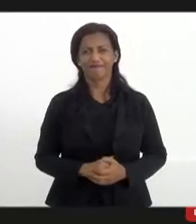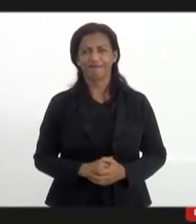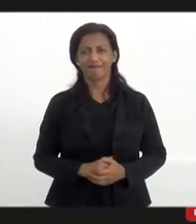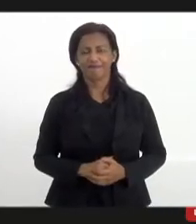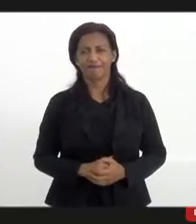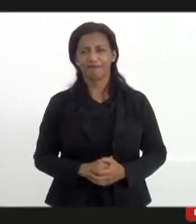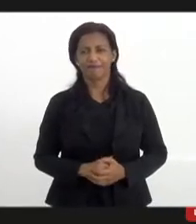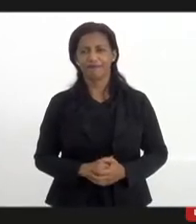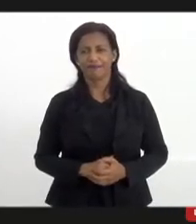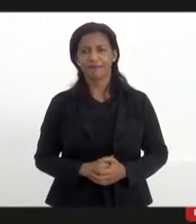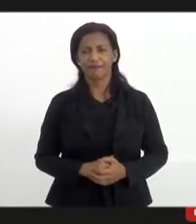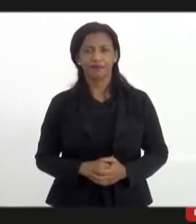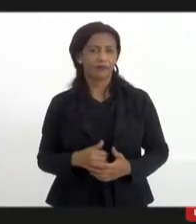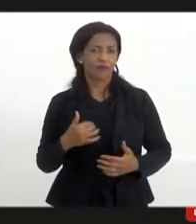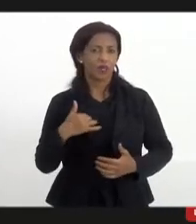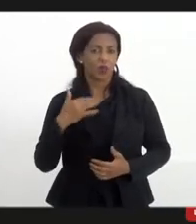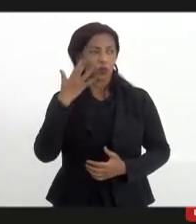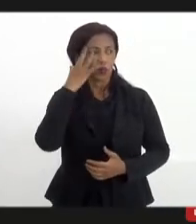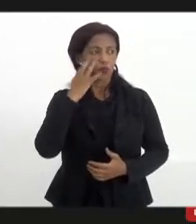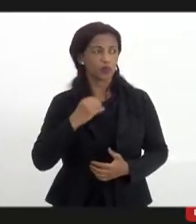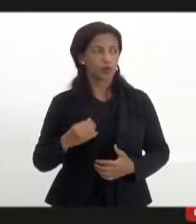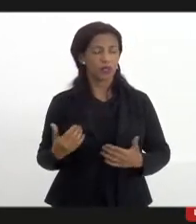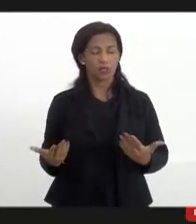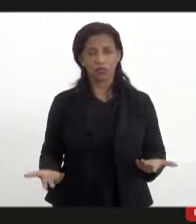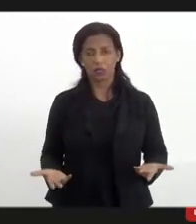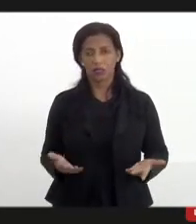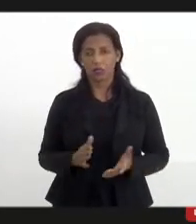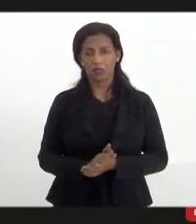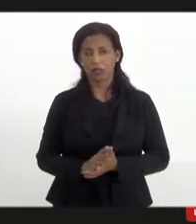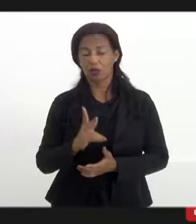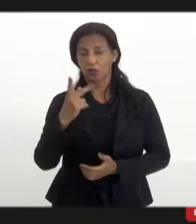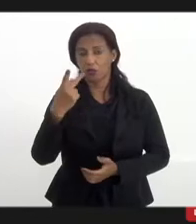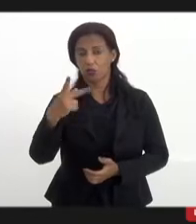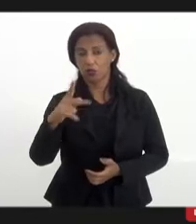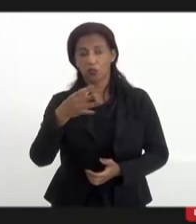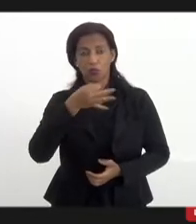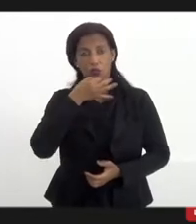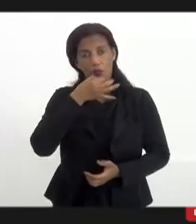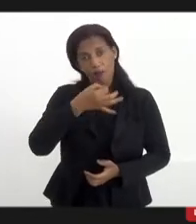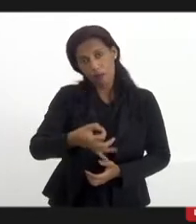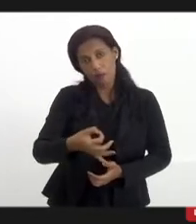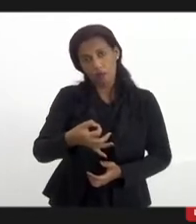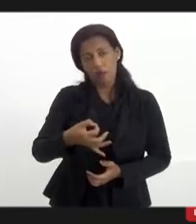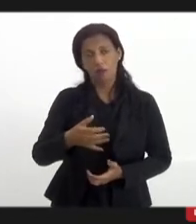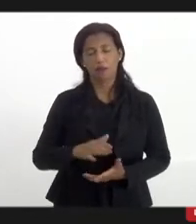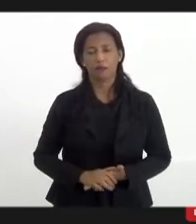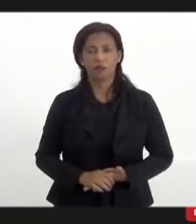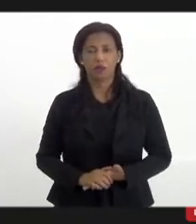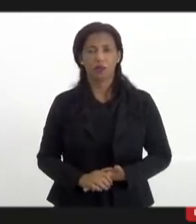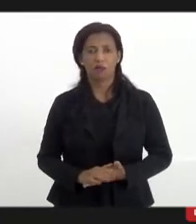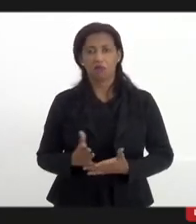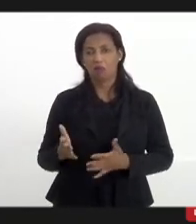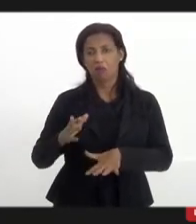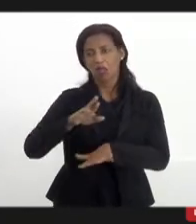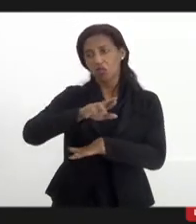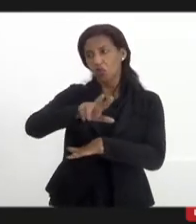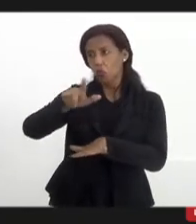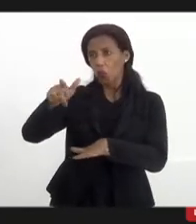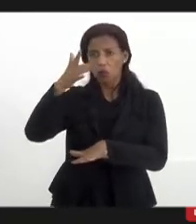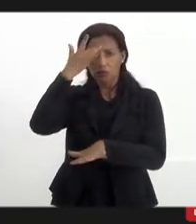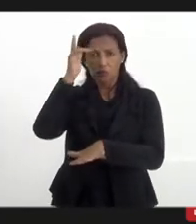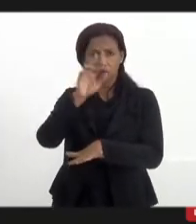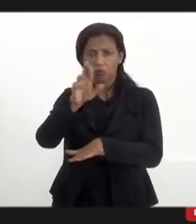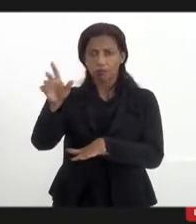eu não sei se a sua opinião a respeito, nem dos demais que estão aqui